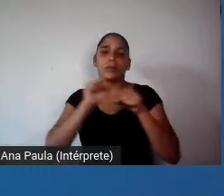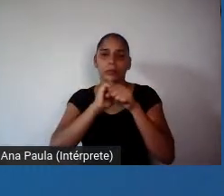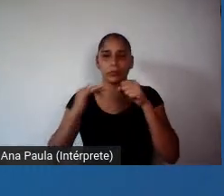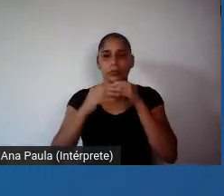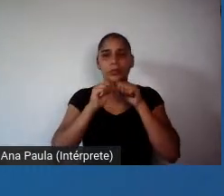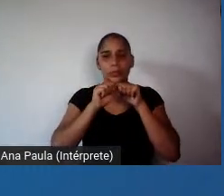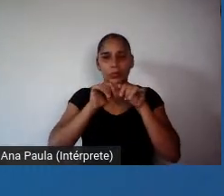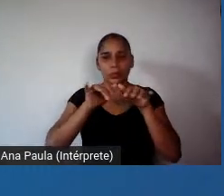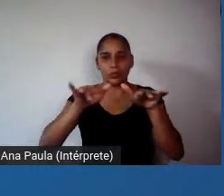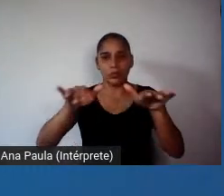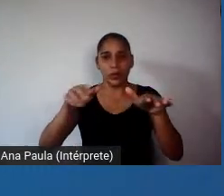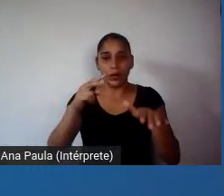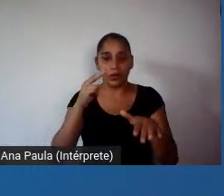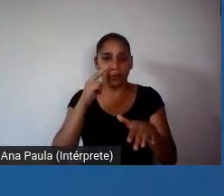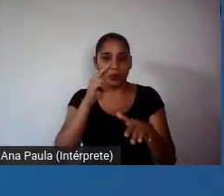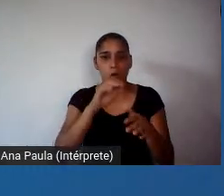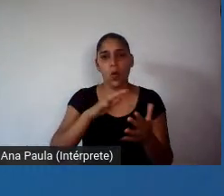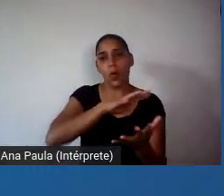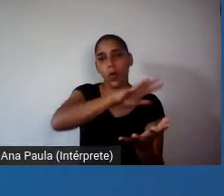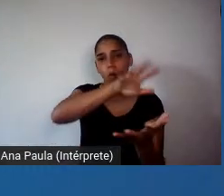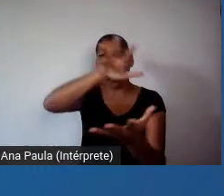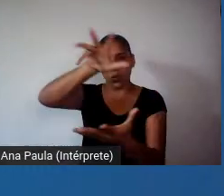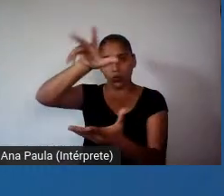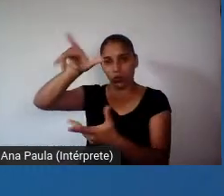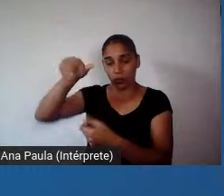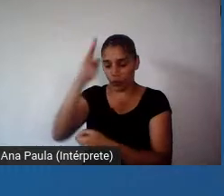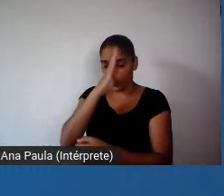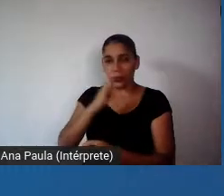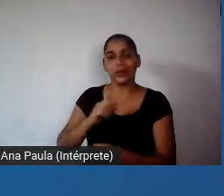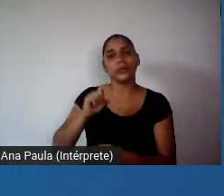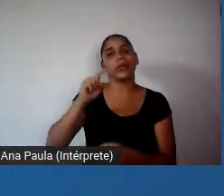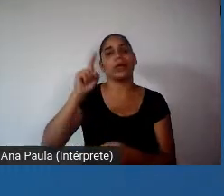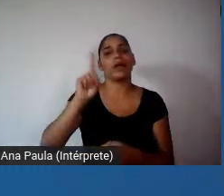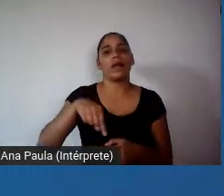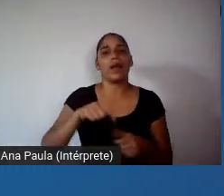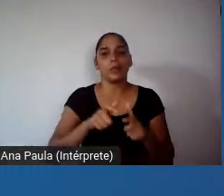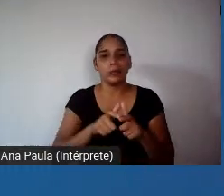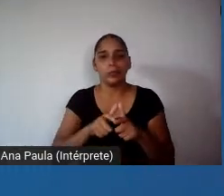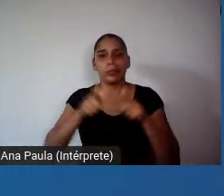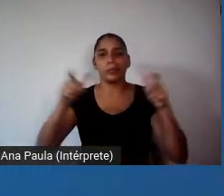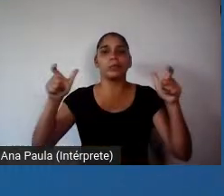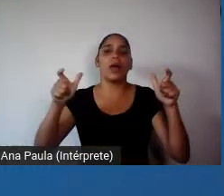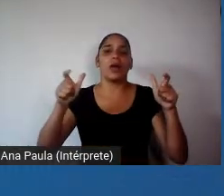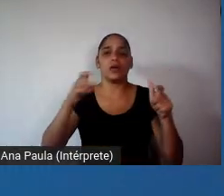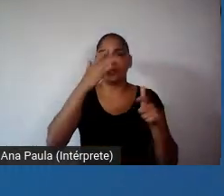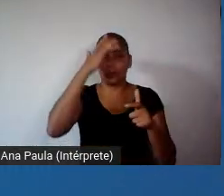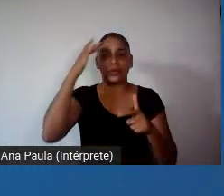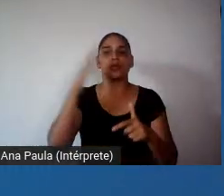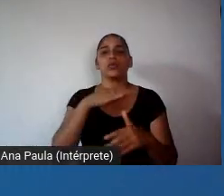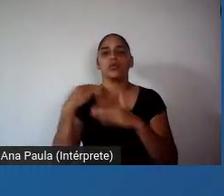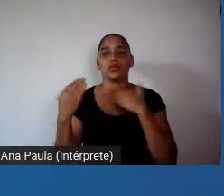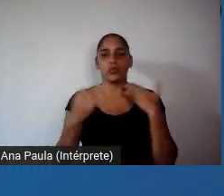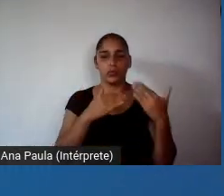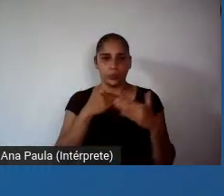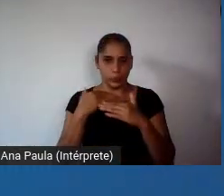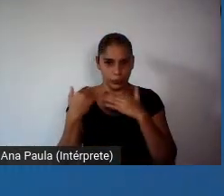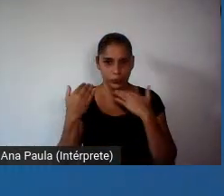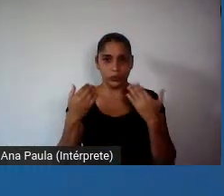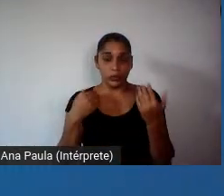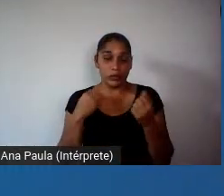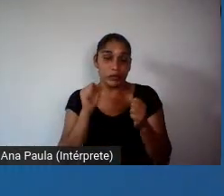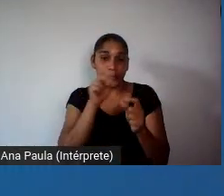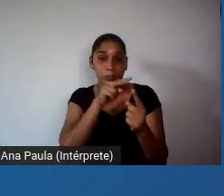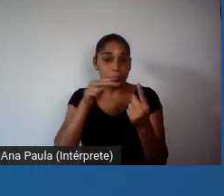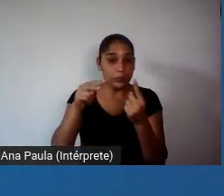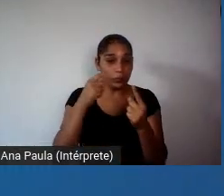internacional, o Brasil é, sem dúvida nenhuma, um dos países com maior expressão, né, dada, se olharmos os dados